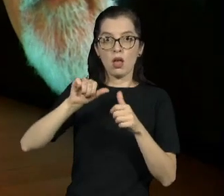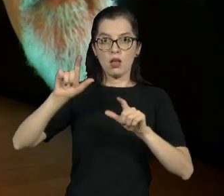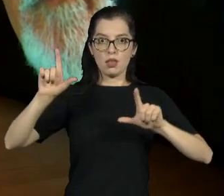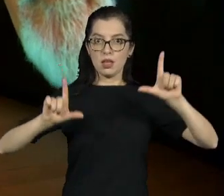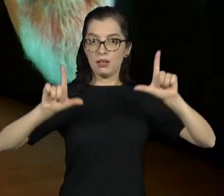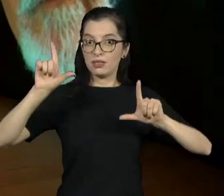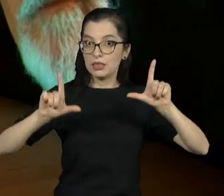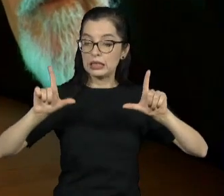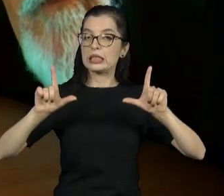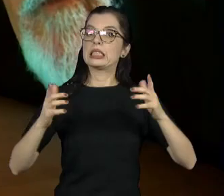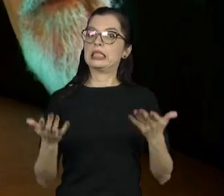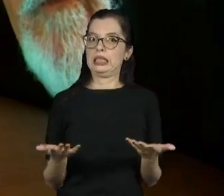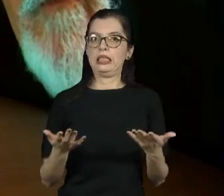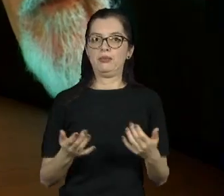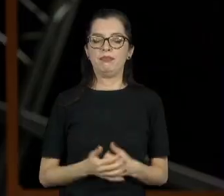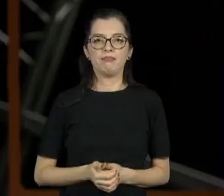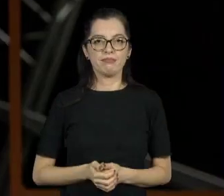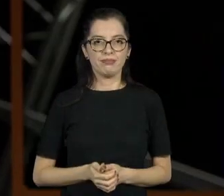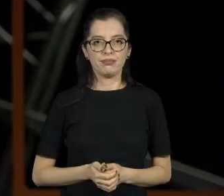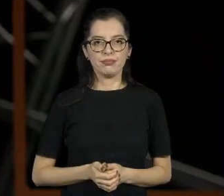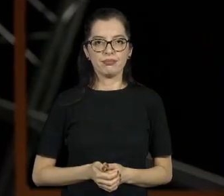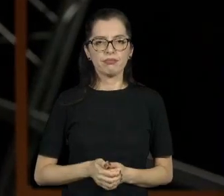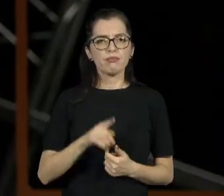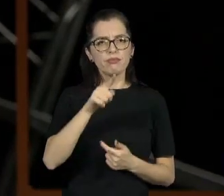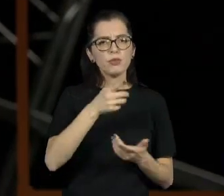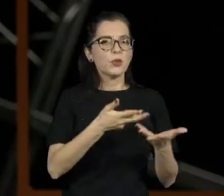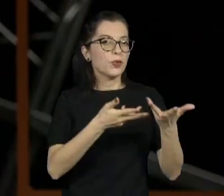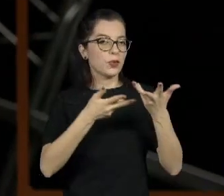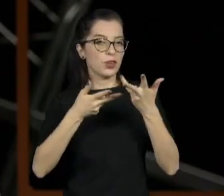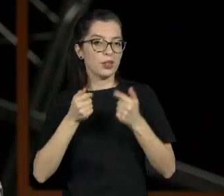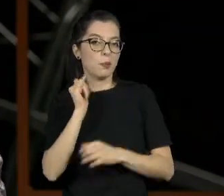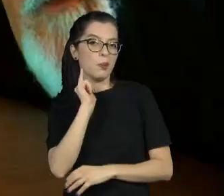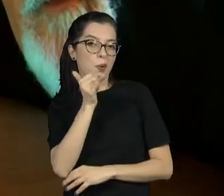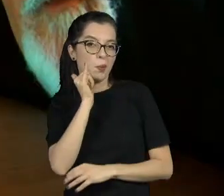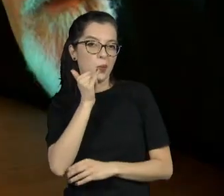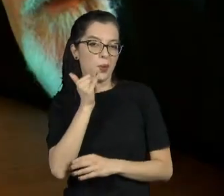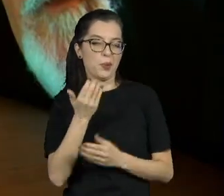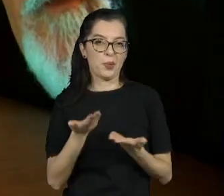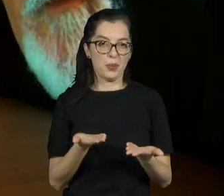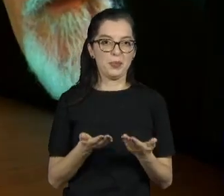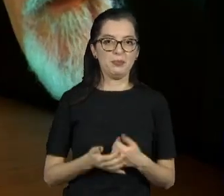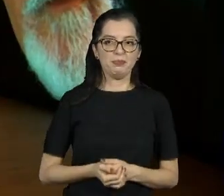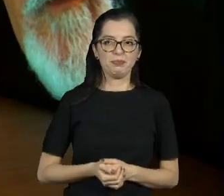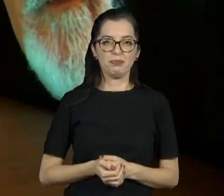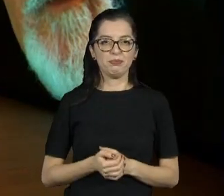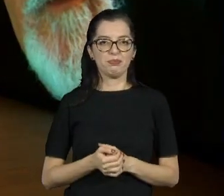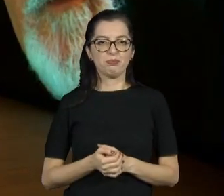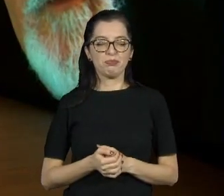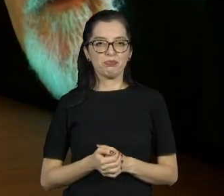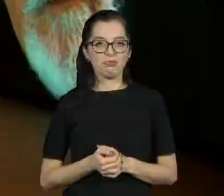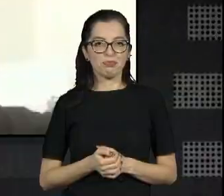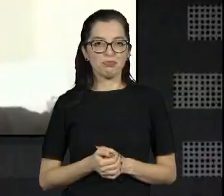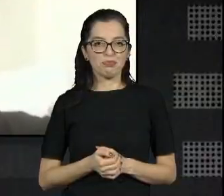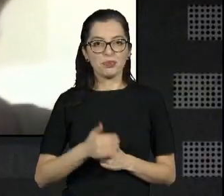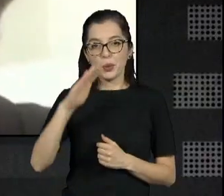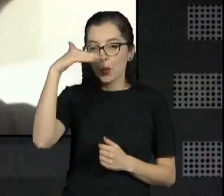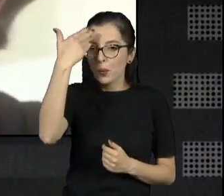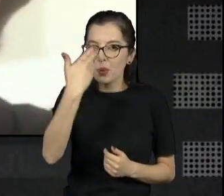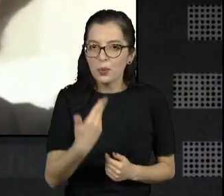Ney, nós temos mais um depoimento de alguém que fez questão de lhe mandar uma mensagem, umas palavras para você, olha só.